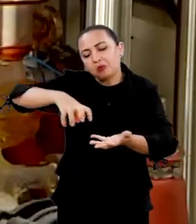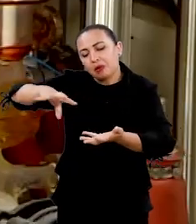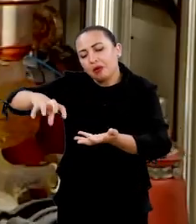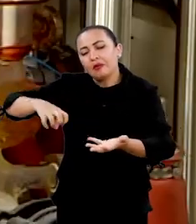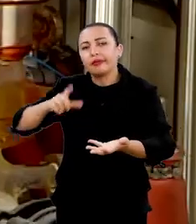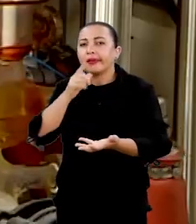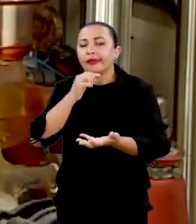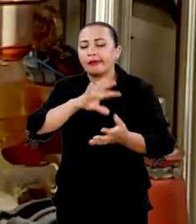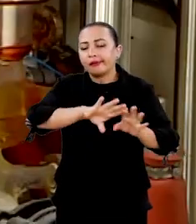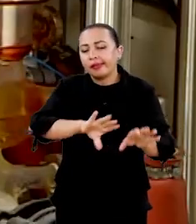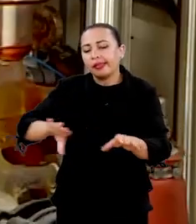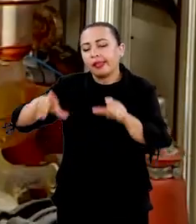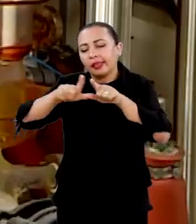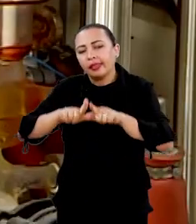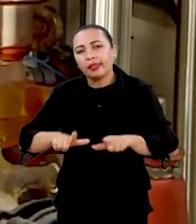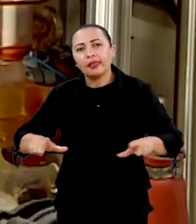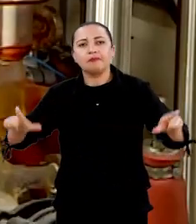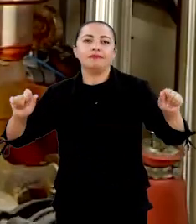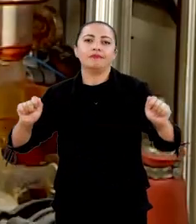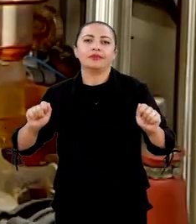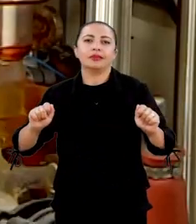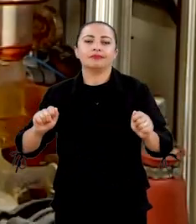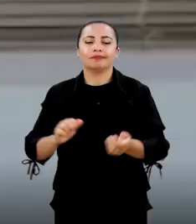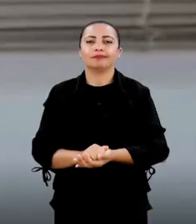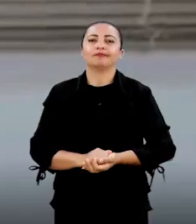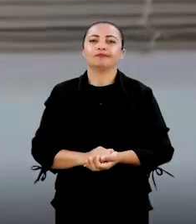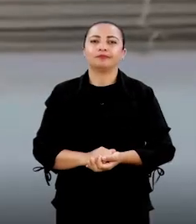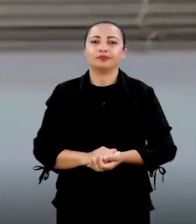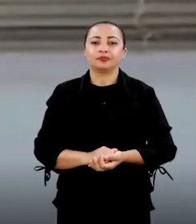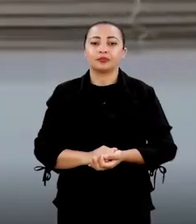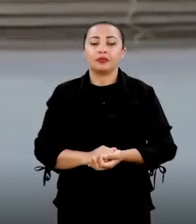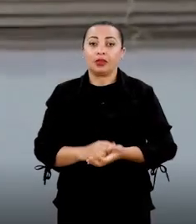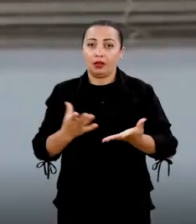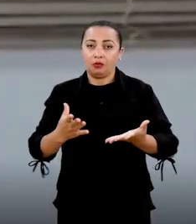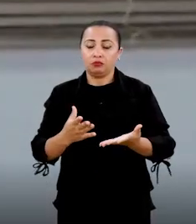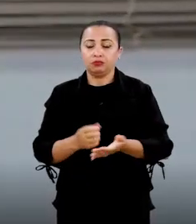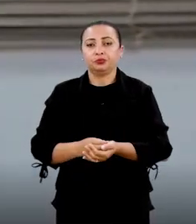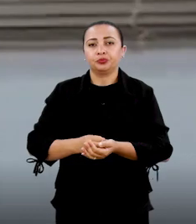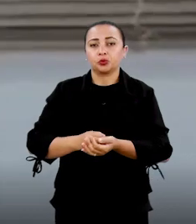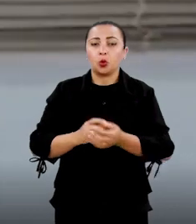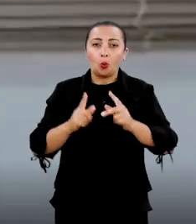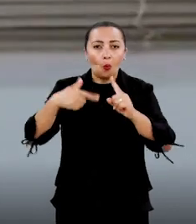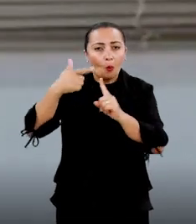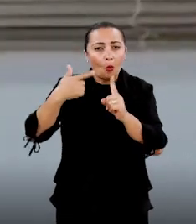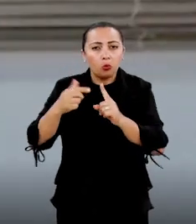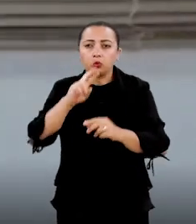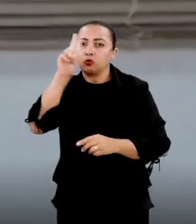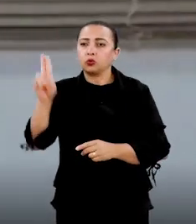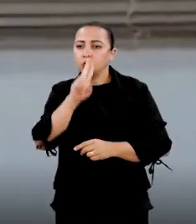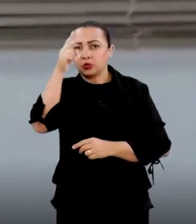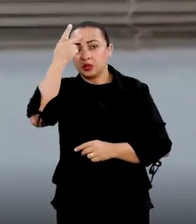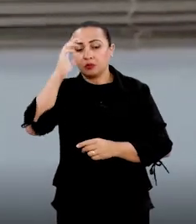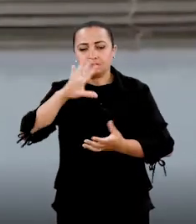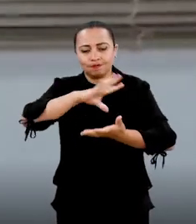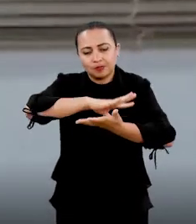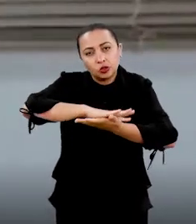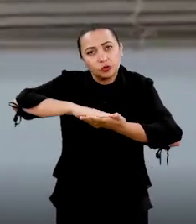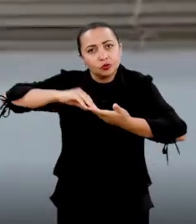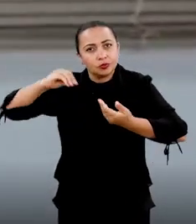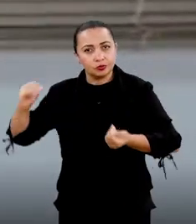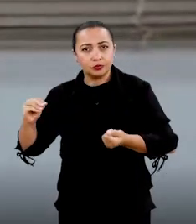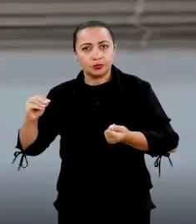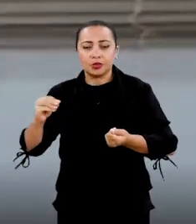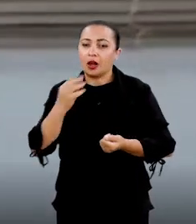flocos da água e a água ficava com uma pureza bem desejada. O tensoativo, ele foi utilizado para a remoção